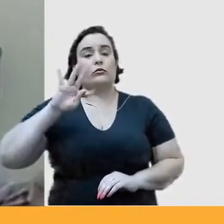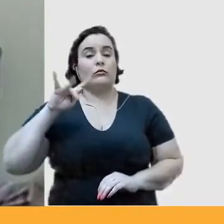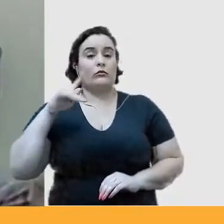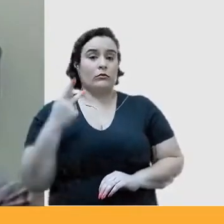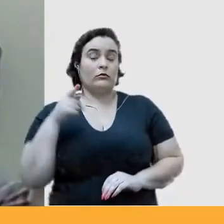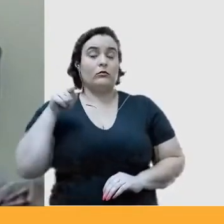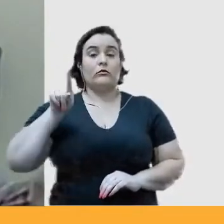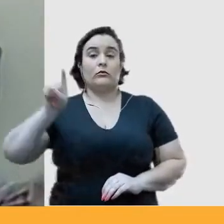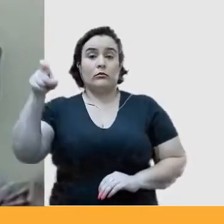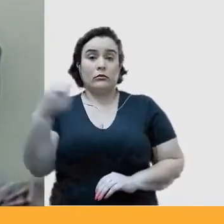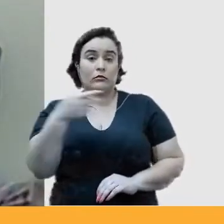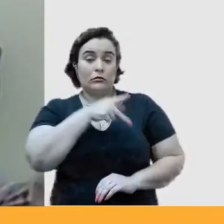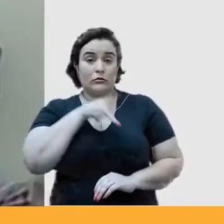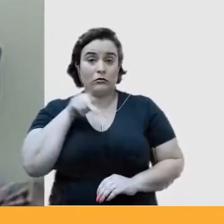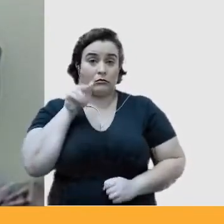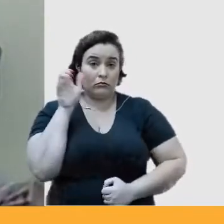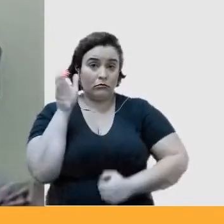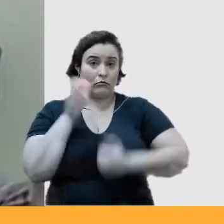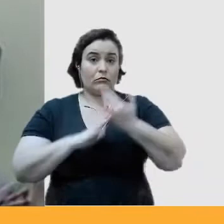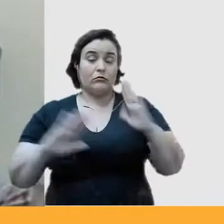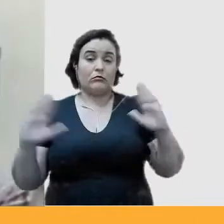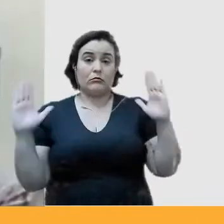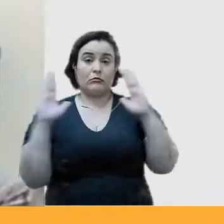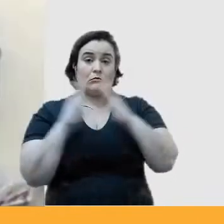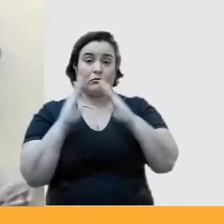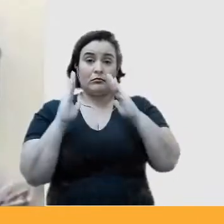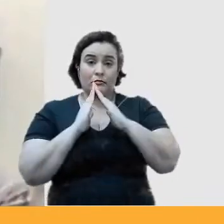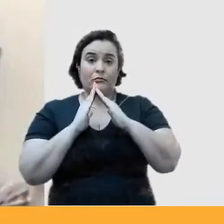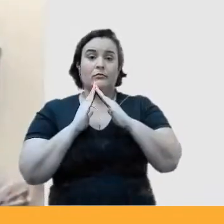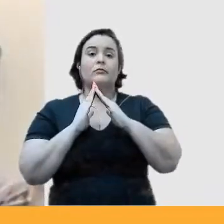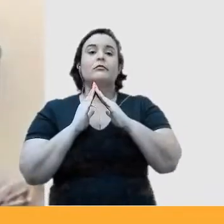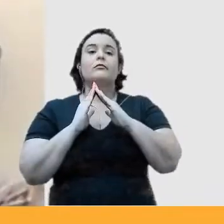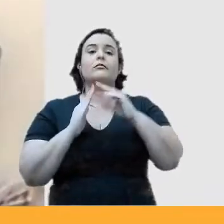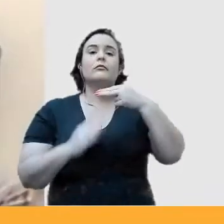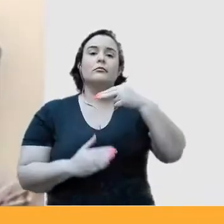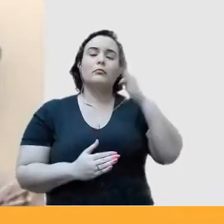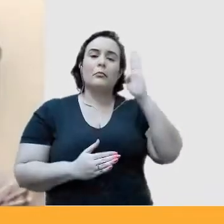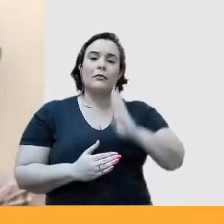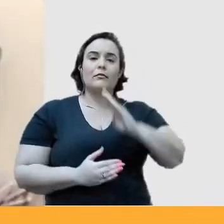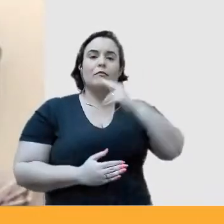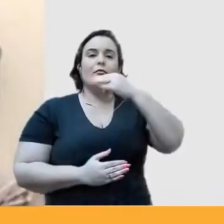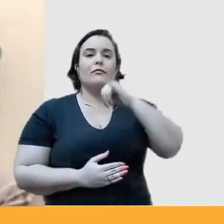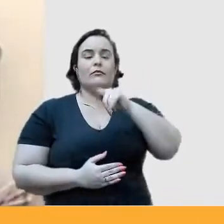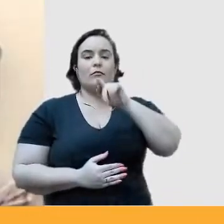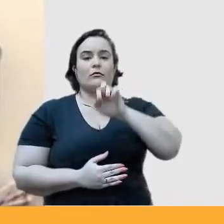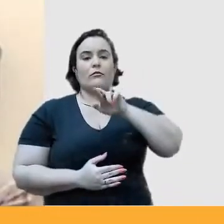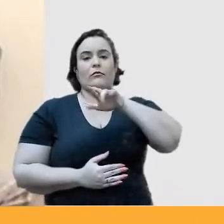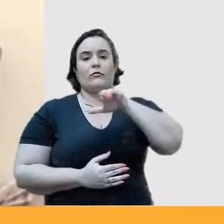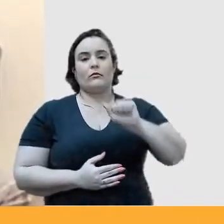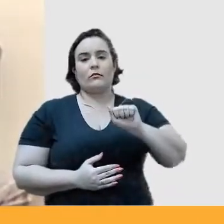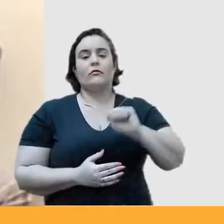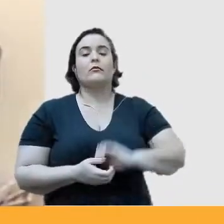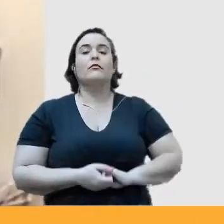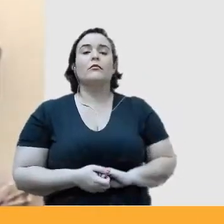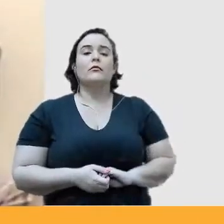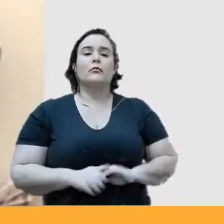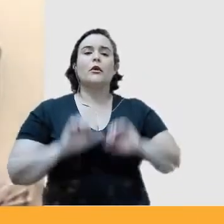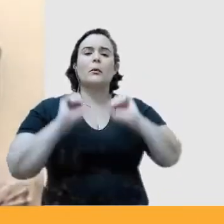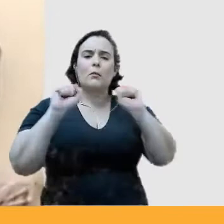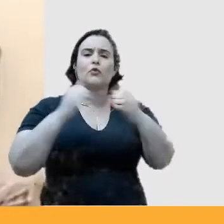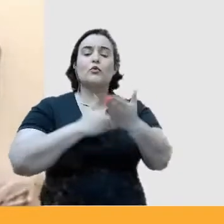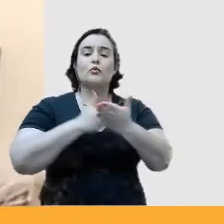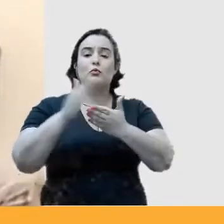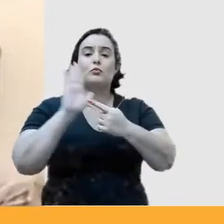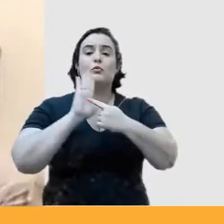da, fundou a Casa Brasil-Nigéria, podemos até começar a mostrar algumas